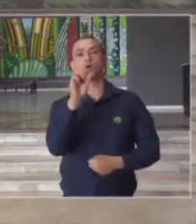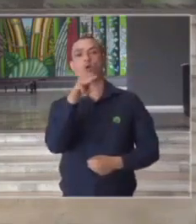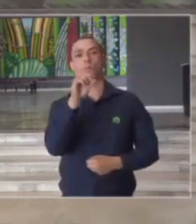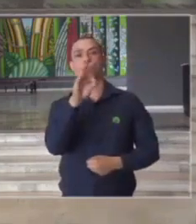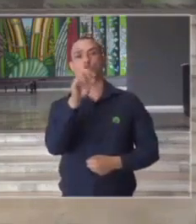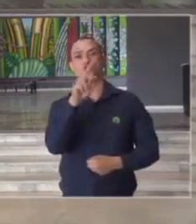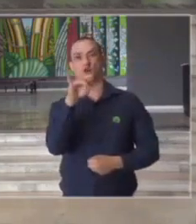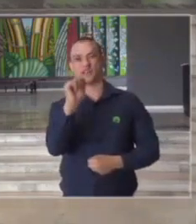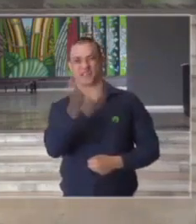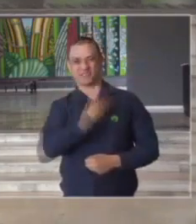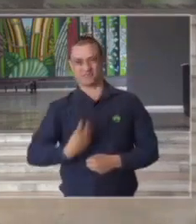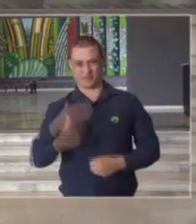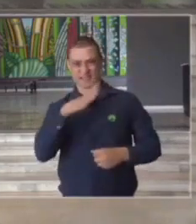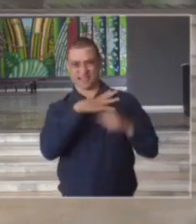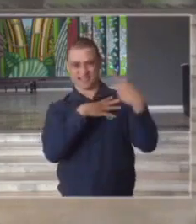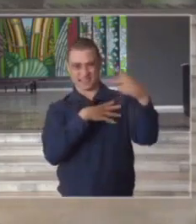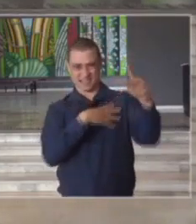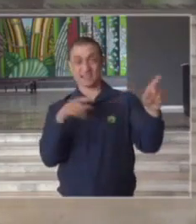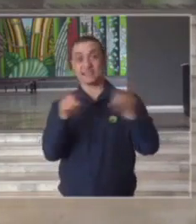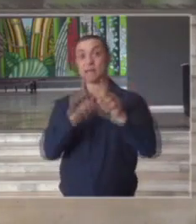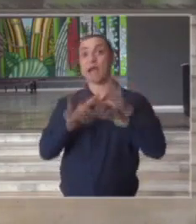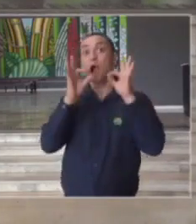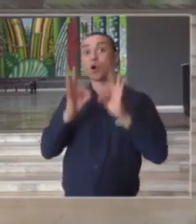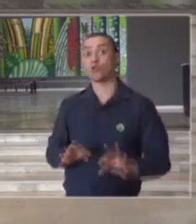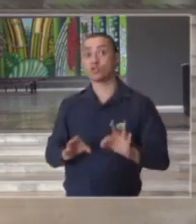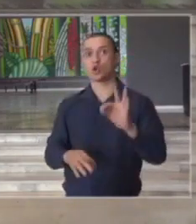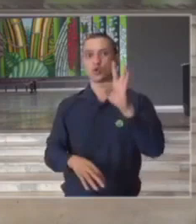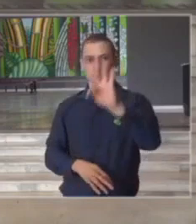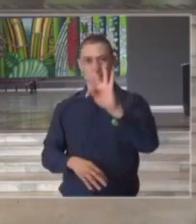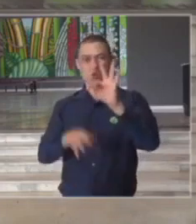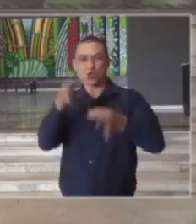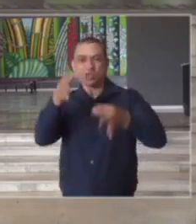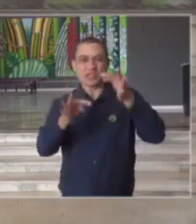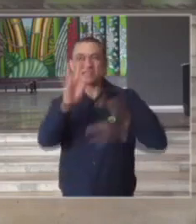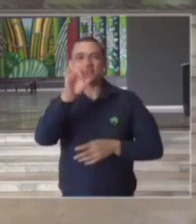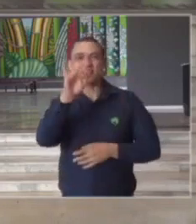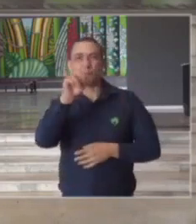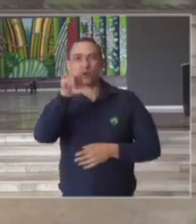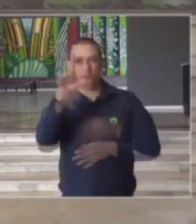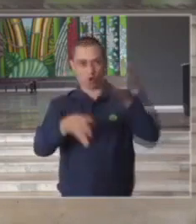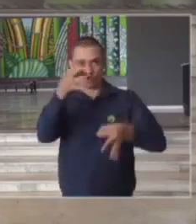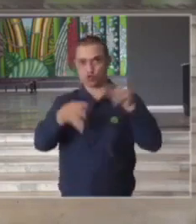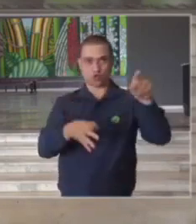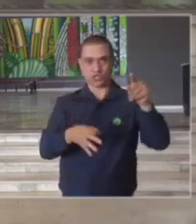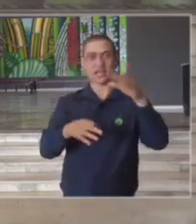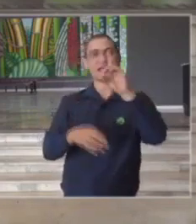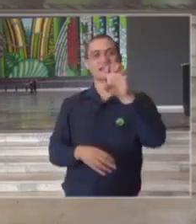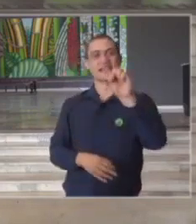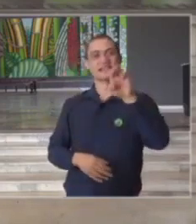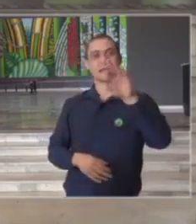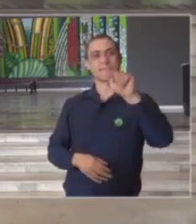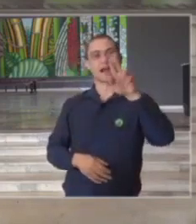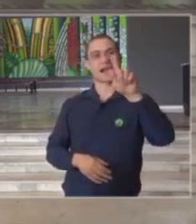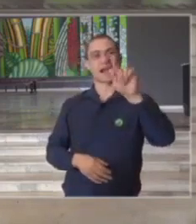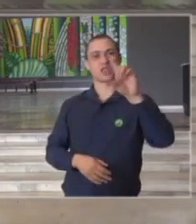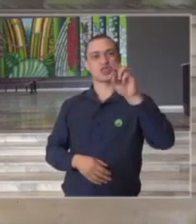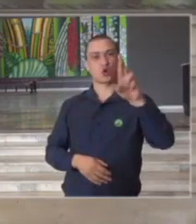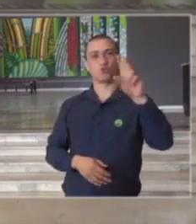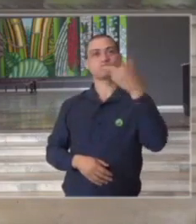das cidades e também a reconfirmação do tribunal de justiça através dos desembargadores que